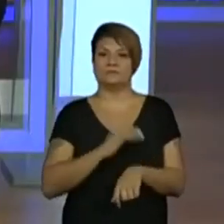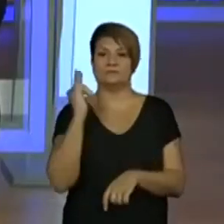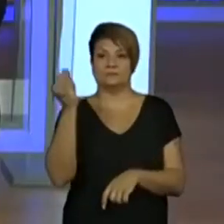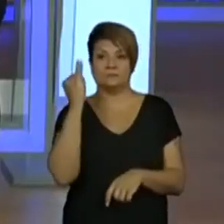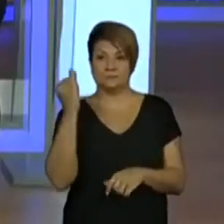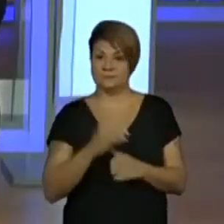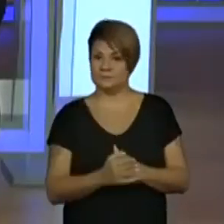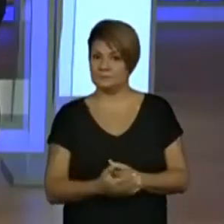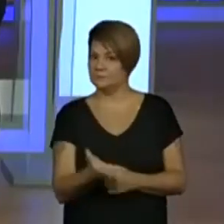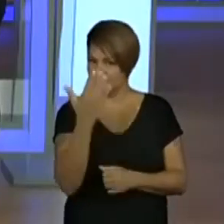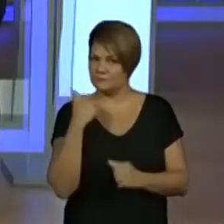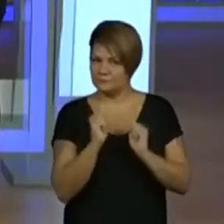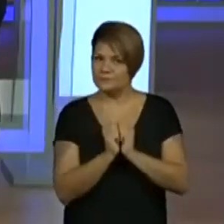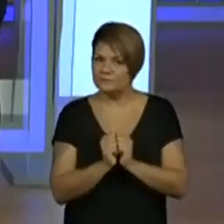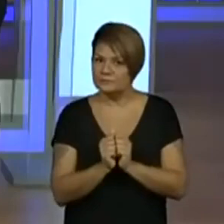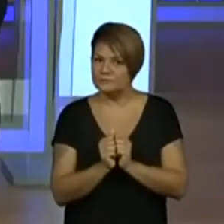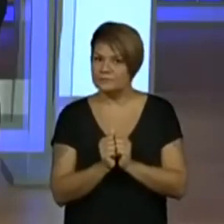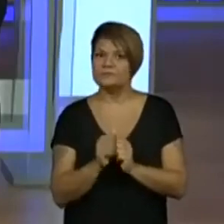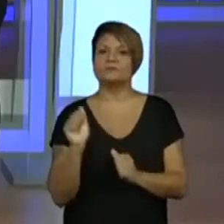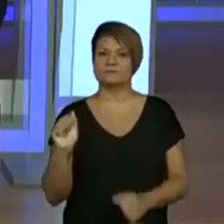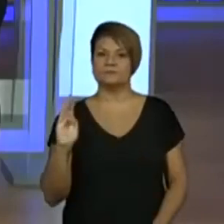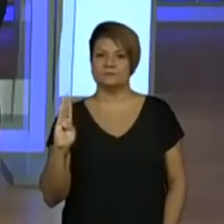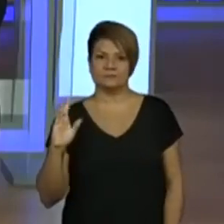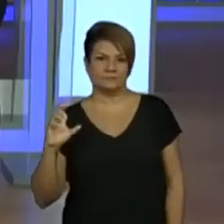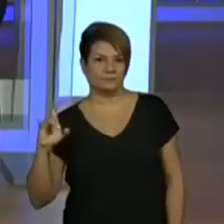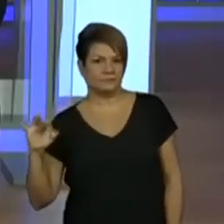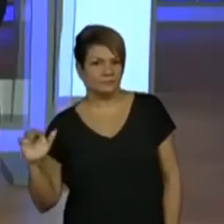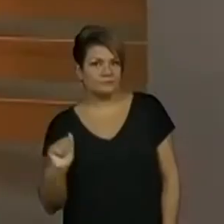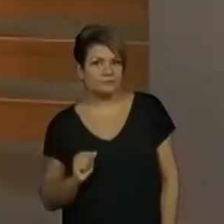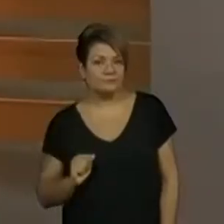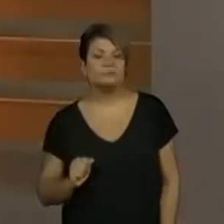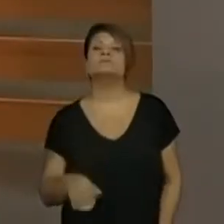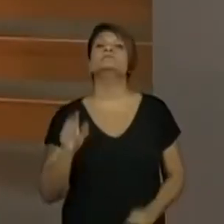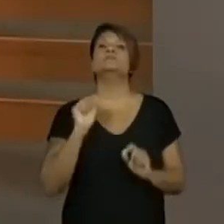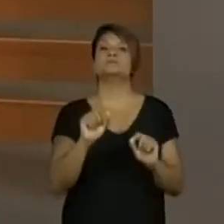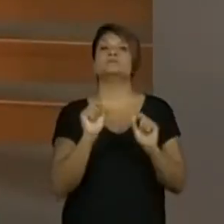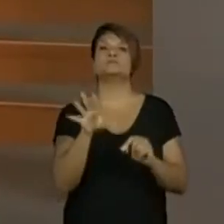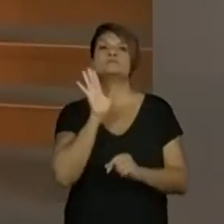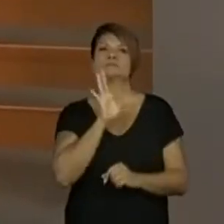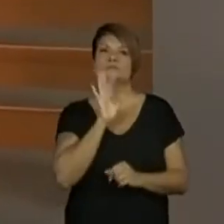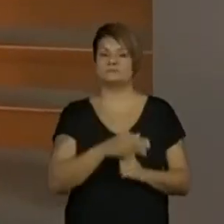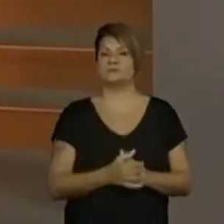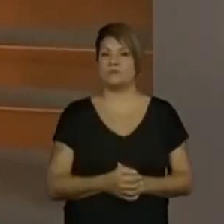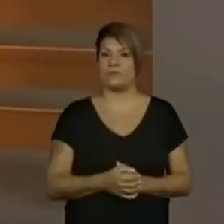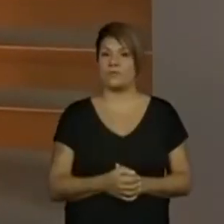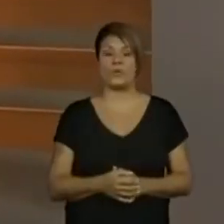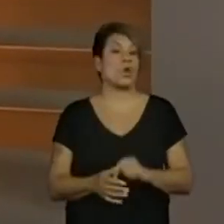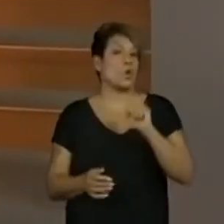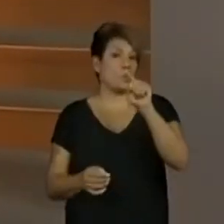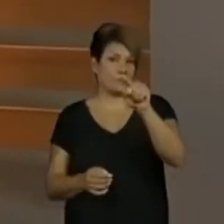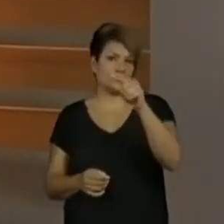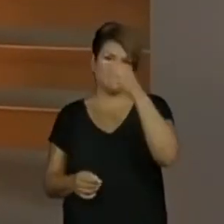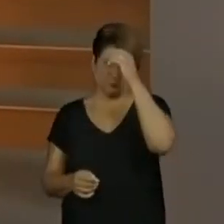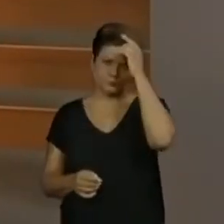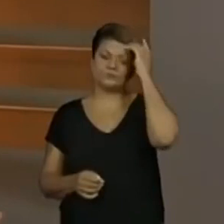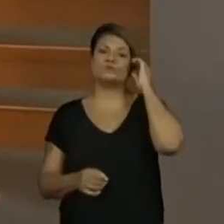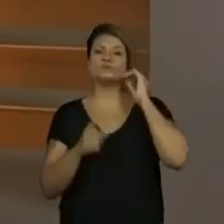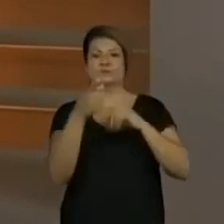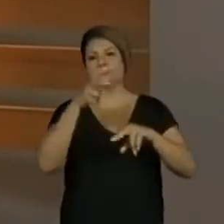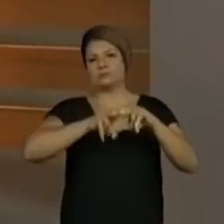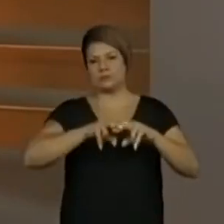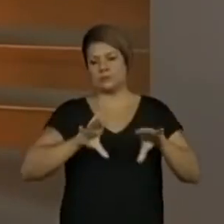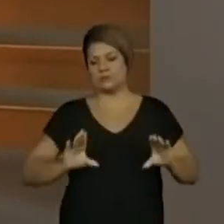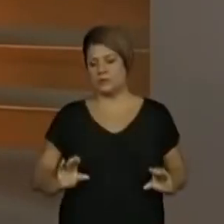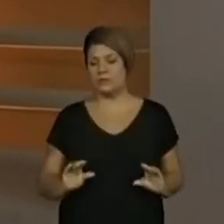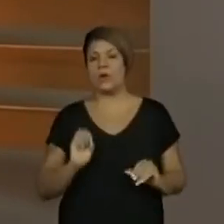Vamos fazer junto, do nosso alfabeto? Então, o que é bacana? Poxa, vocês estão aí aonde vocês, sentadinho no